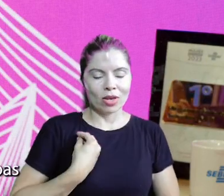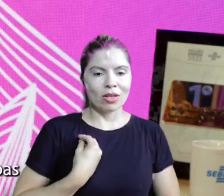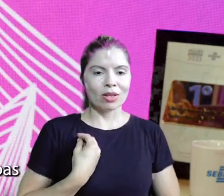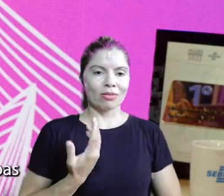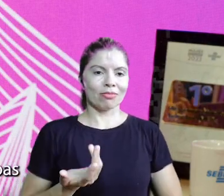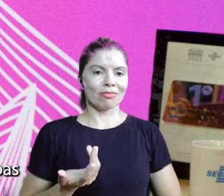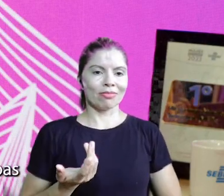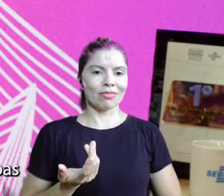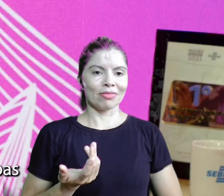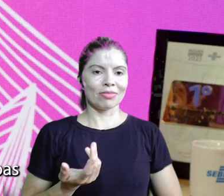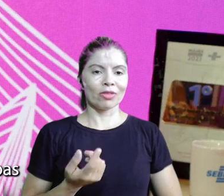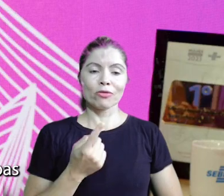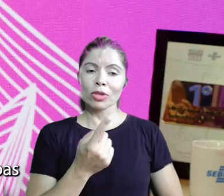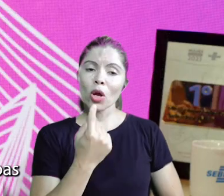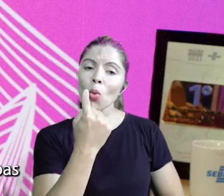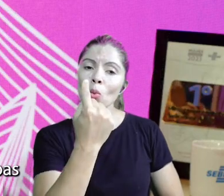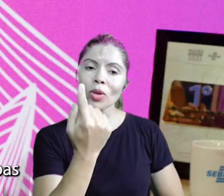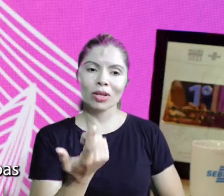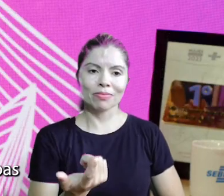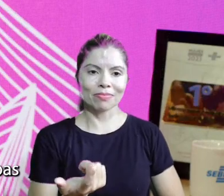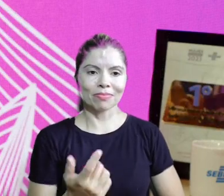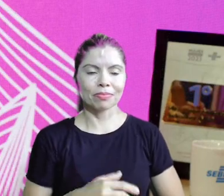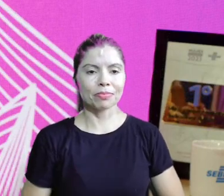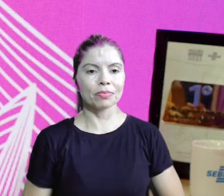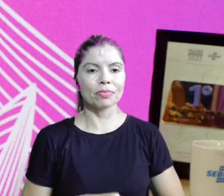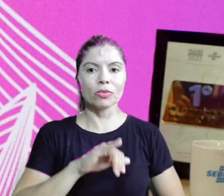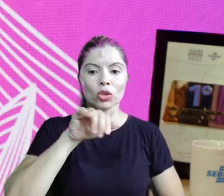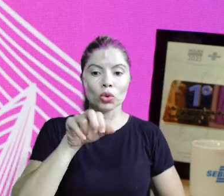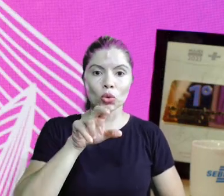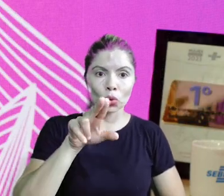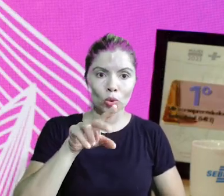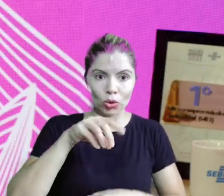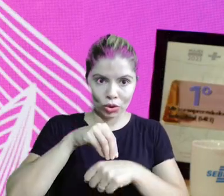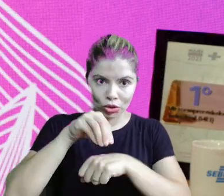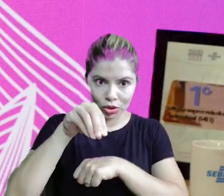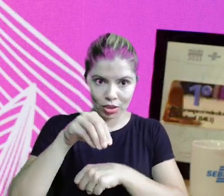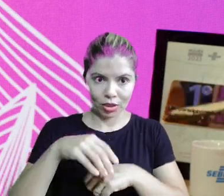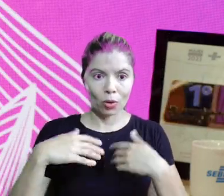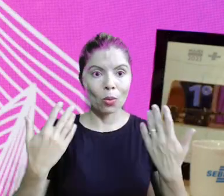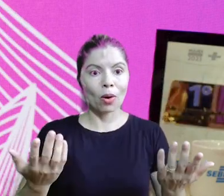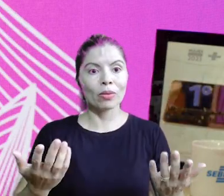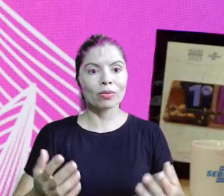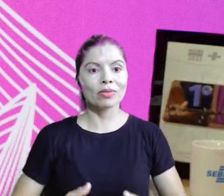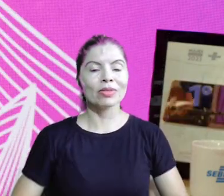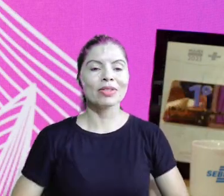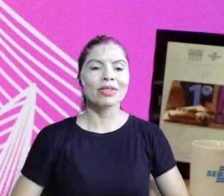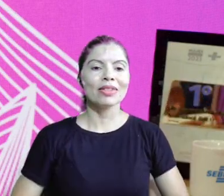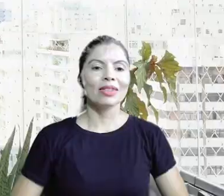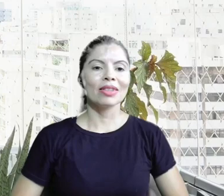e aí Ju que dica que você deixa para as pessoas que estão nos assistindo